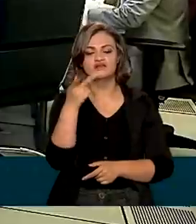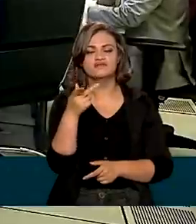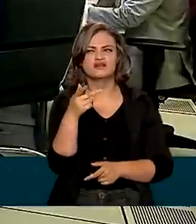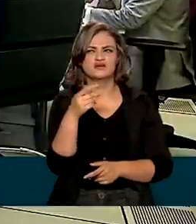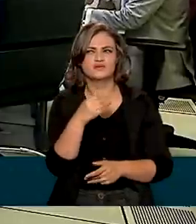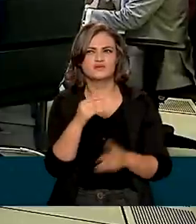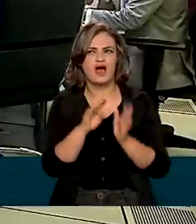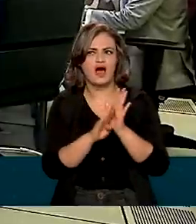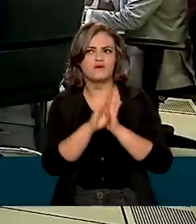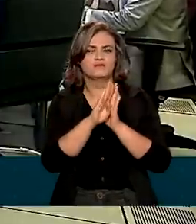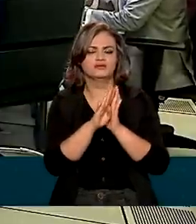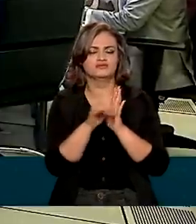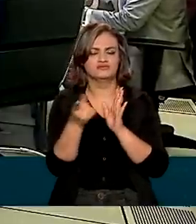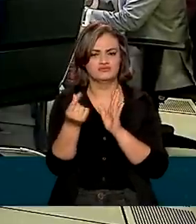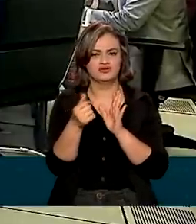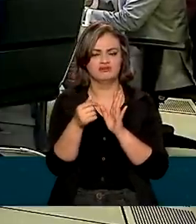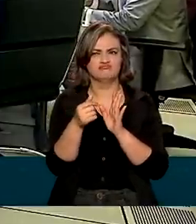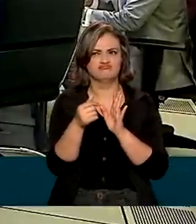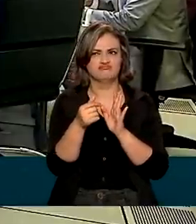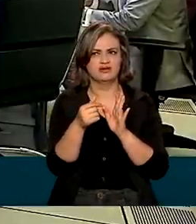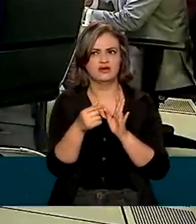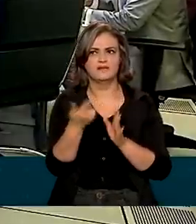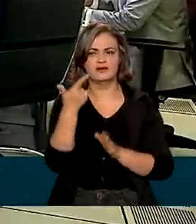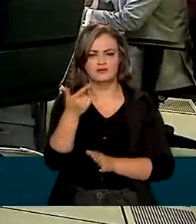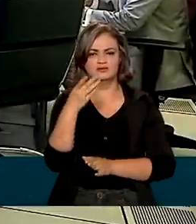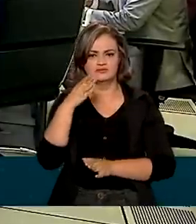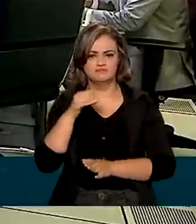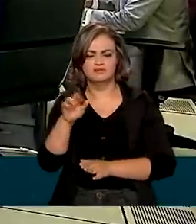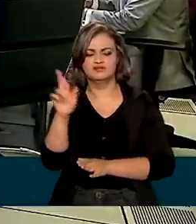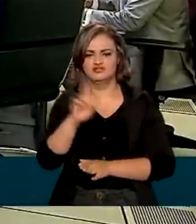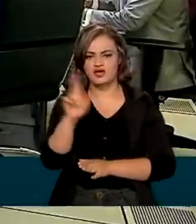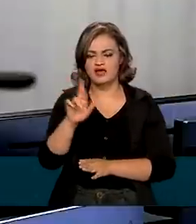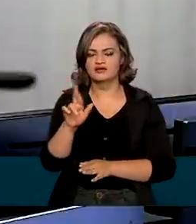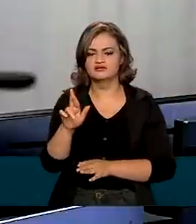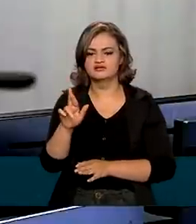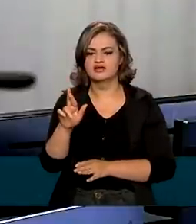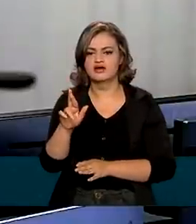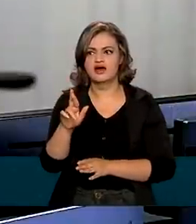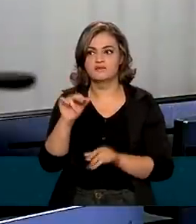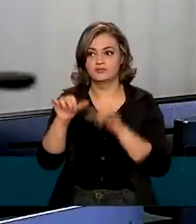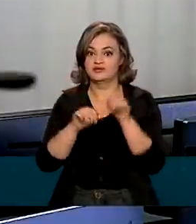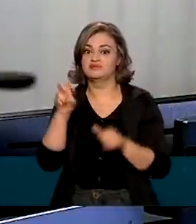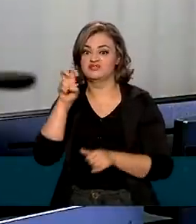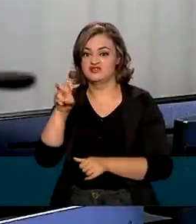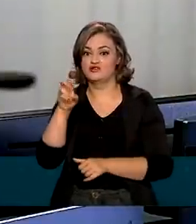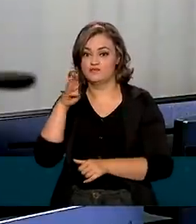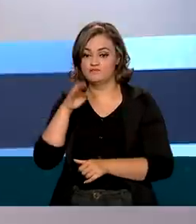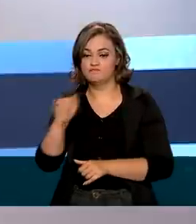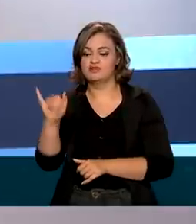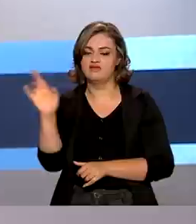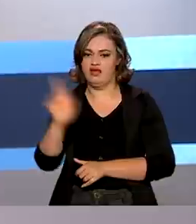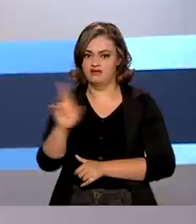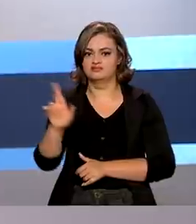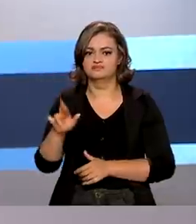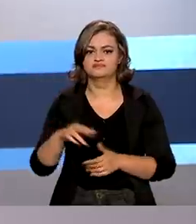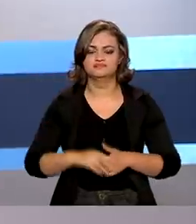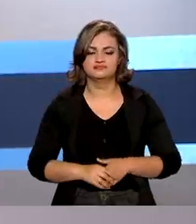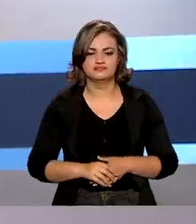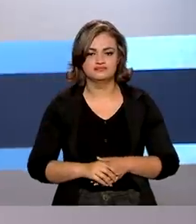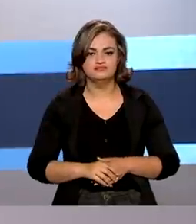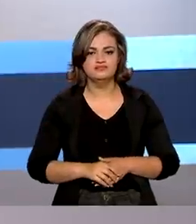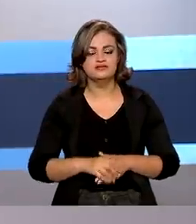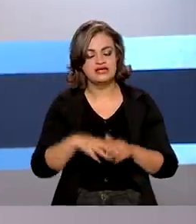da verba para o fundo eleitoral de 2 bilhões de reais para mais de 5 bilhões e 700 milhões de reais.